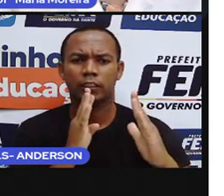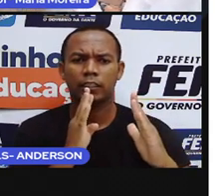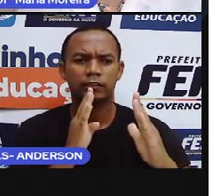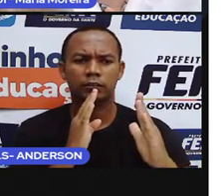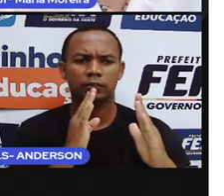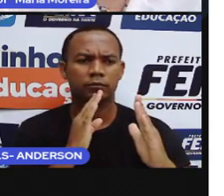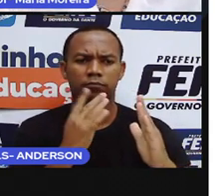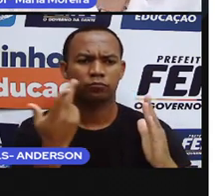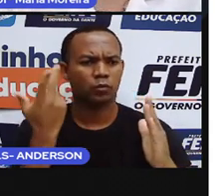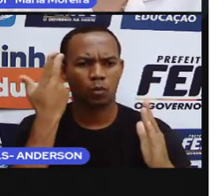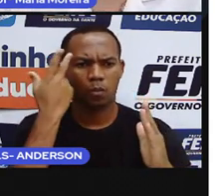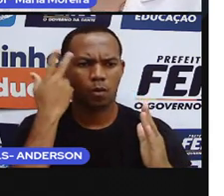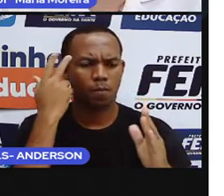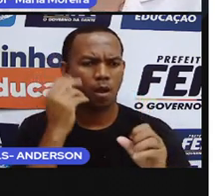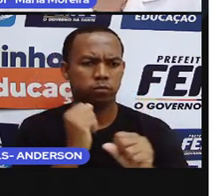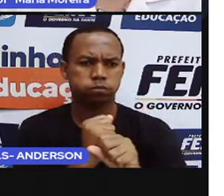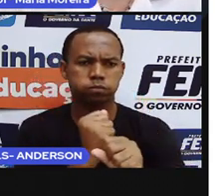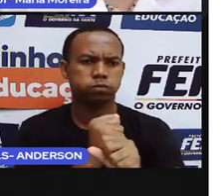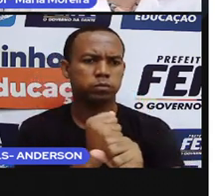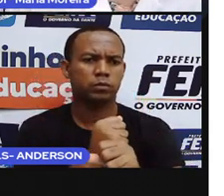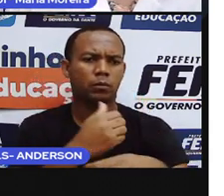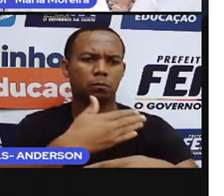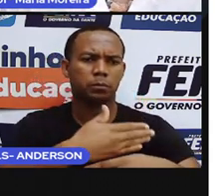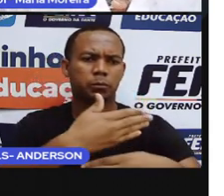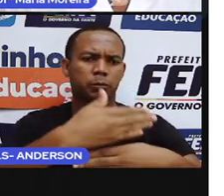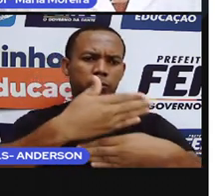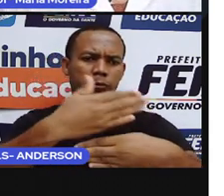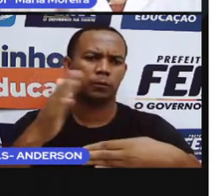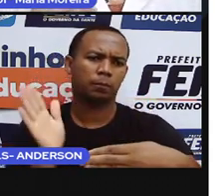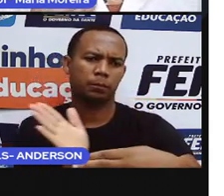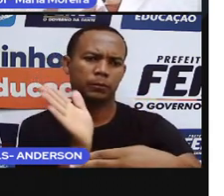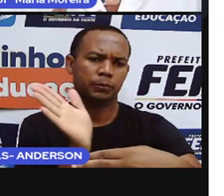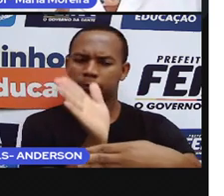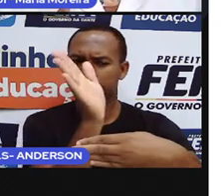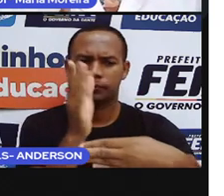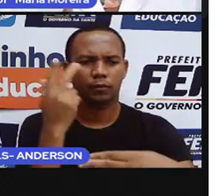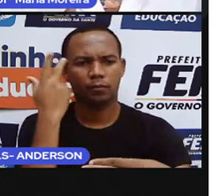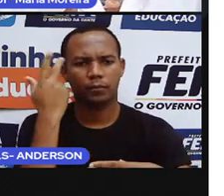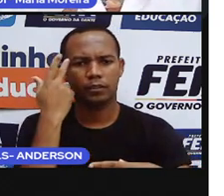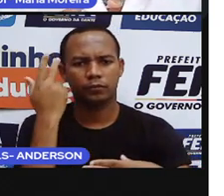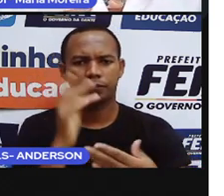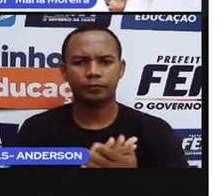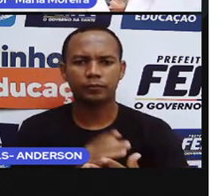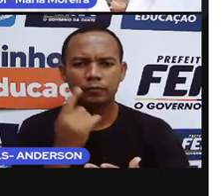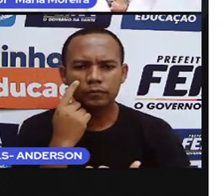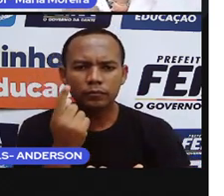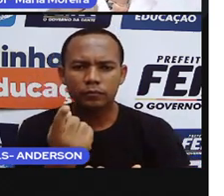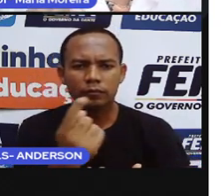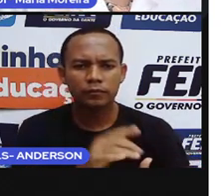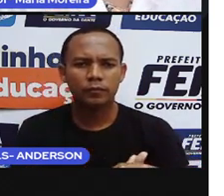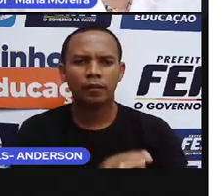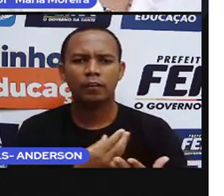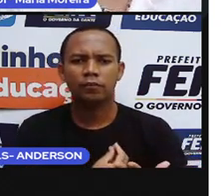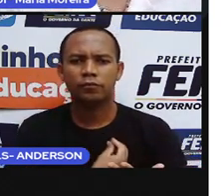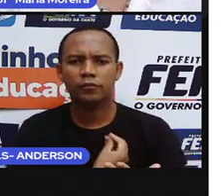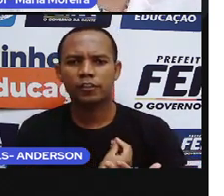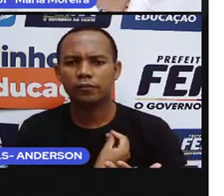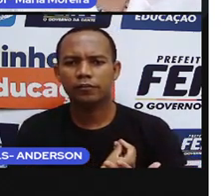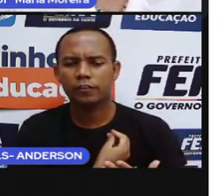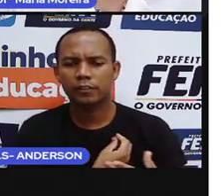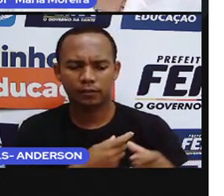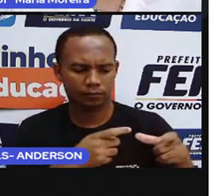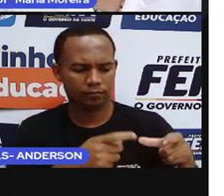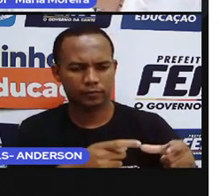alvenaria, que a gente já explicou também o que é a casa de alvenaria para vocês. E aí, eles vivem em pequenas unidades